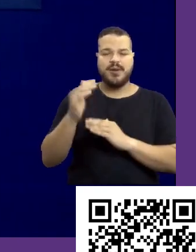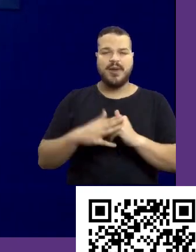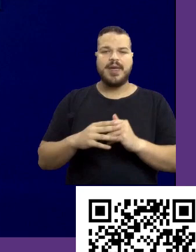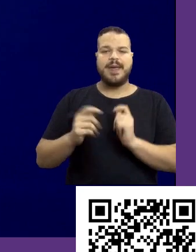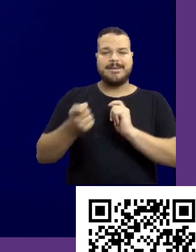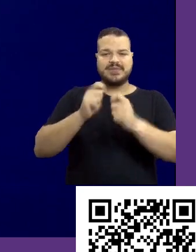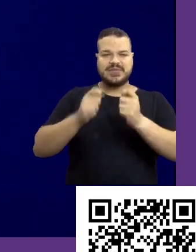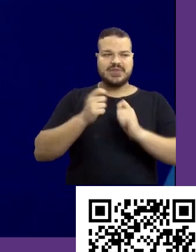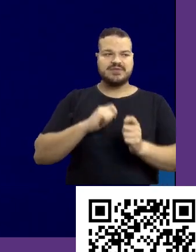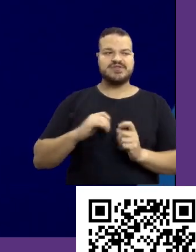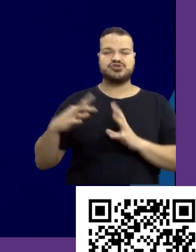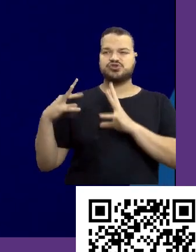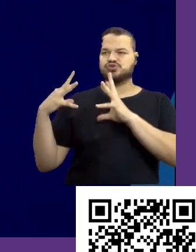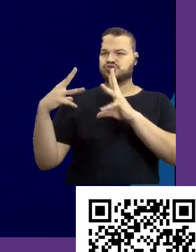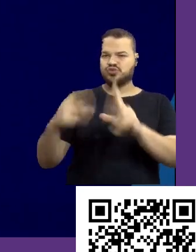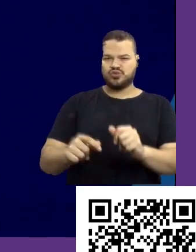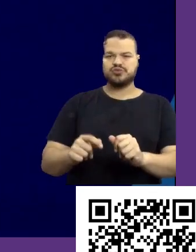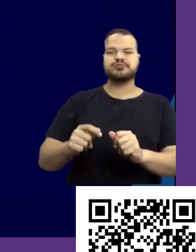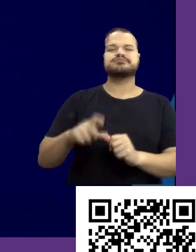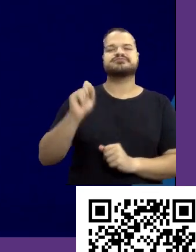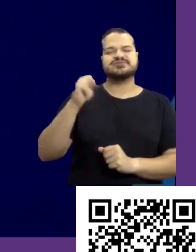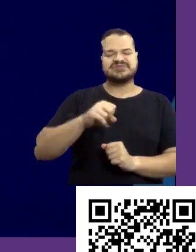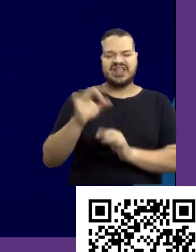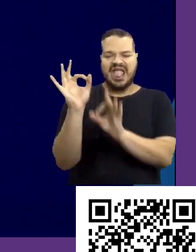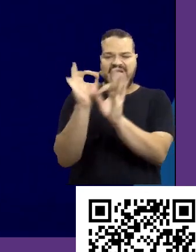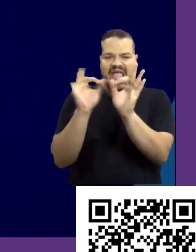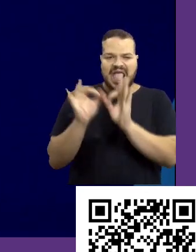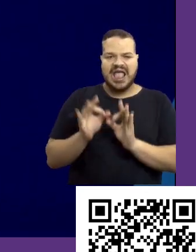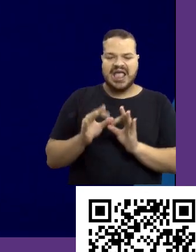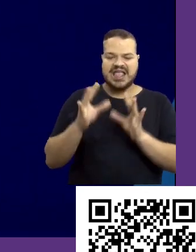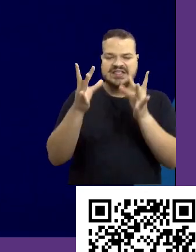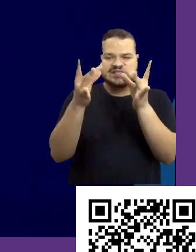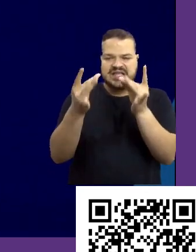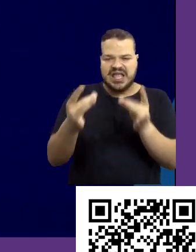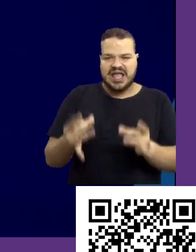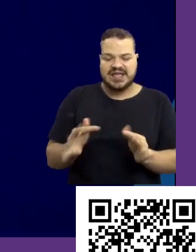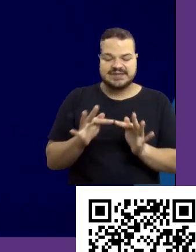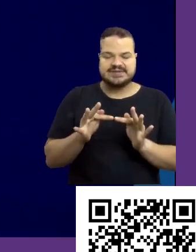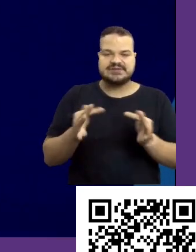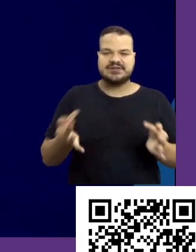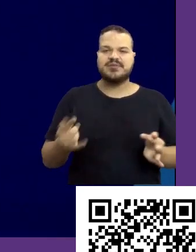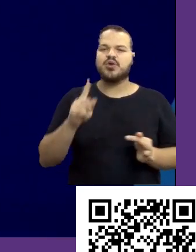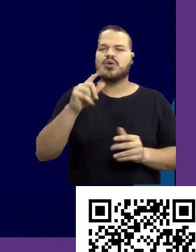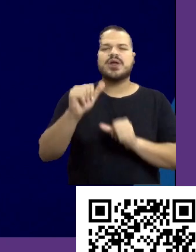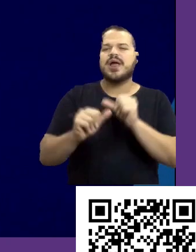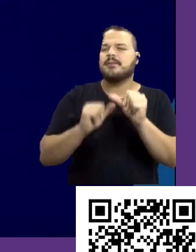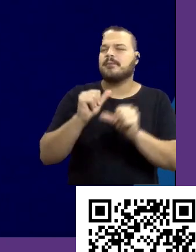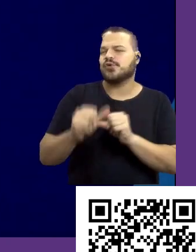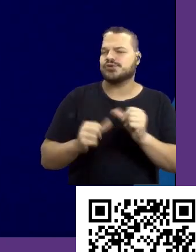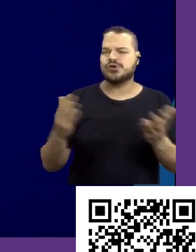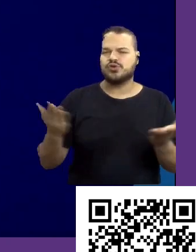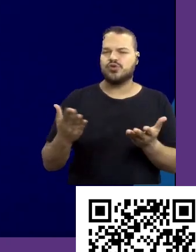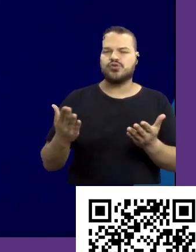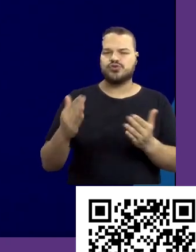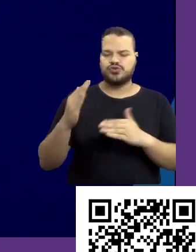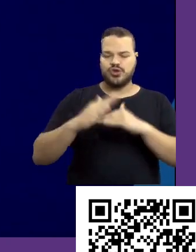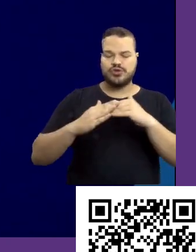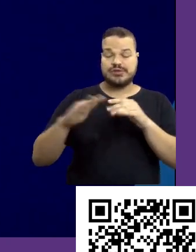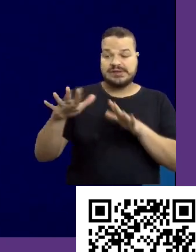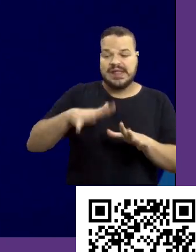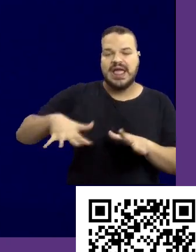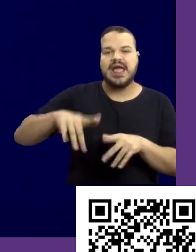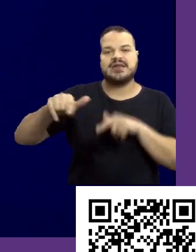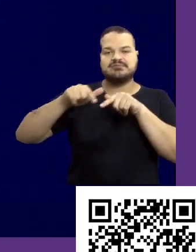tem tudo isso que eu falei de uma maneira muito mais detalhada. Eu começo o livro falando sobre o que que tá mudando no mercado de trabalho, impacto da